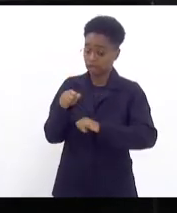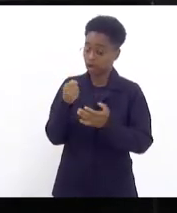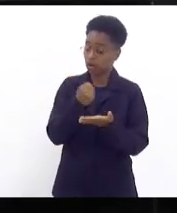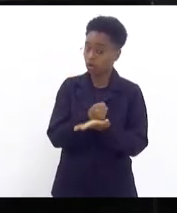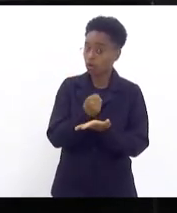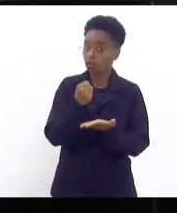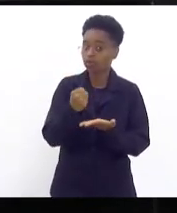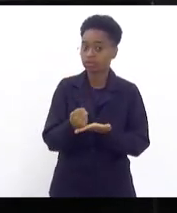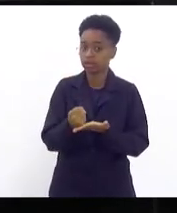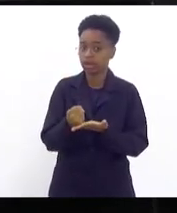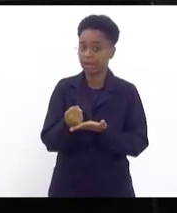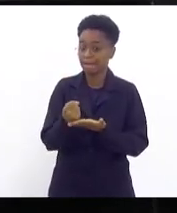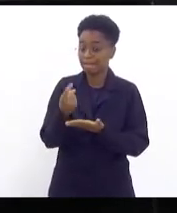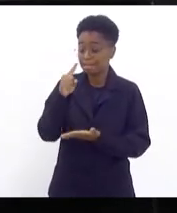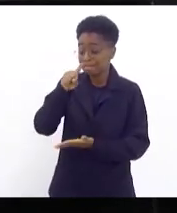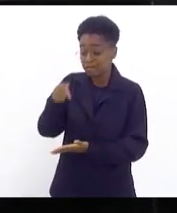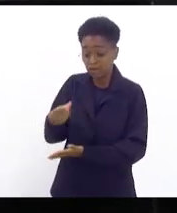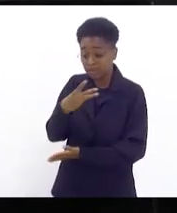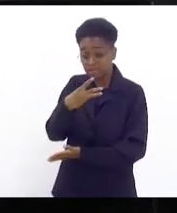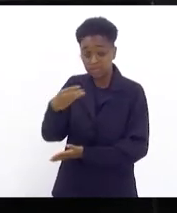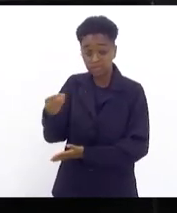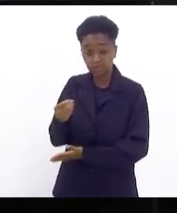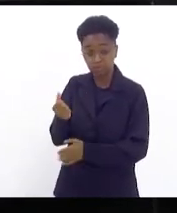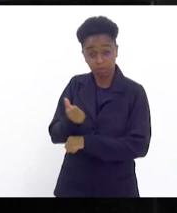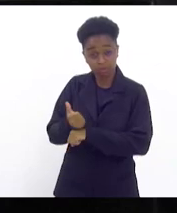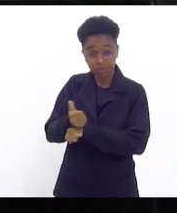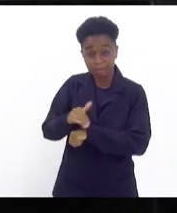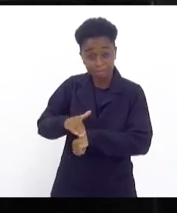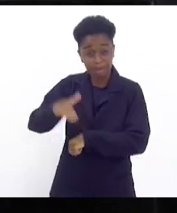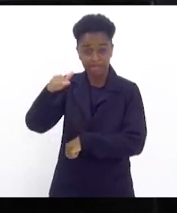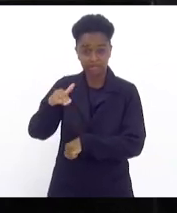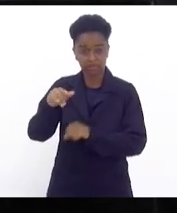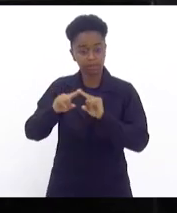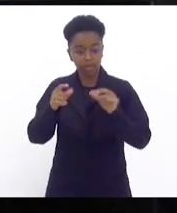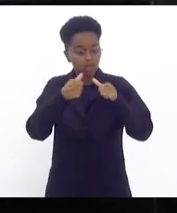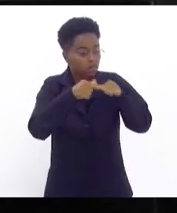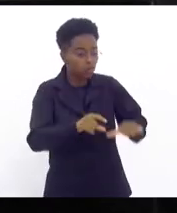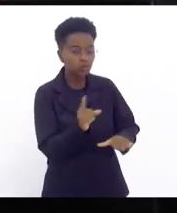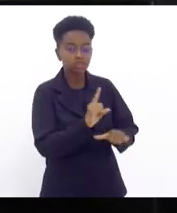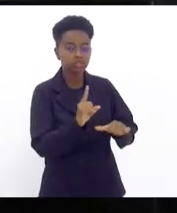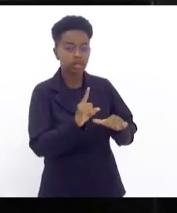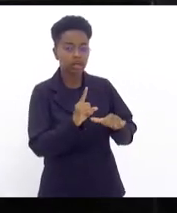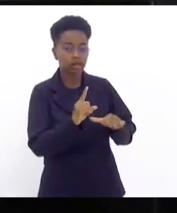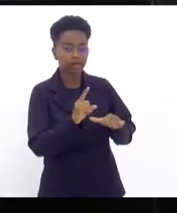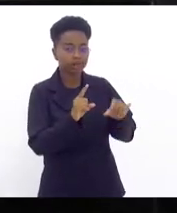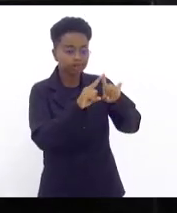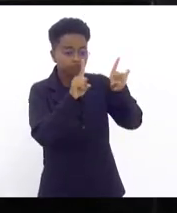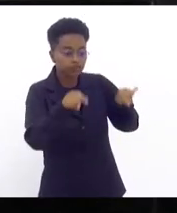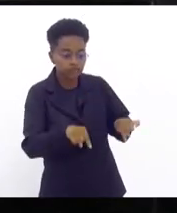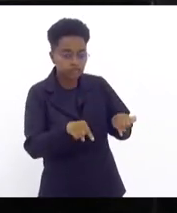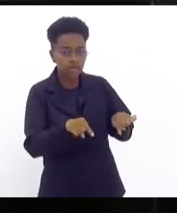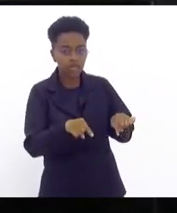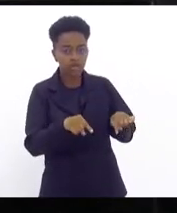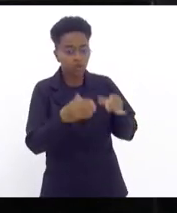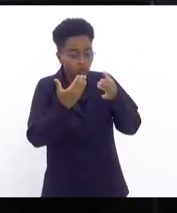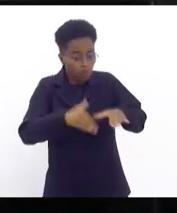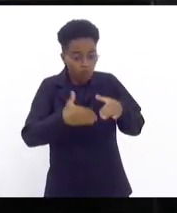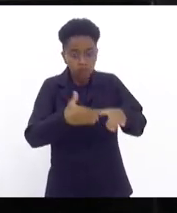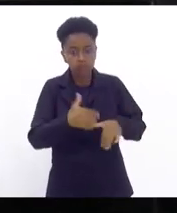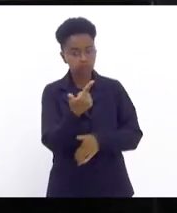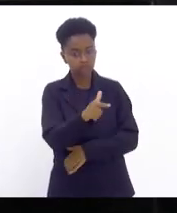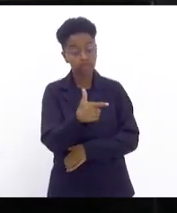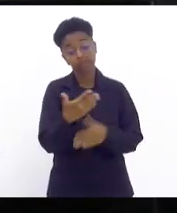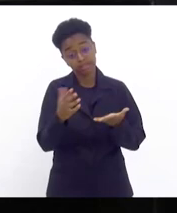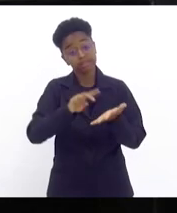mais de 1.300 profissionais que não são da rede, não prestaram concurso público, é que a carência existe.